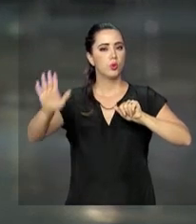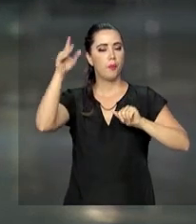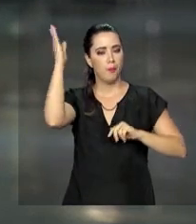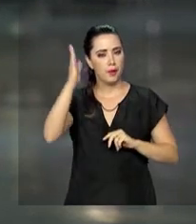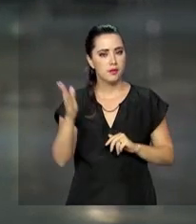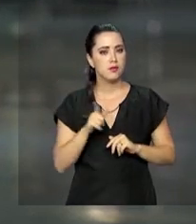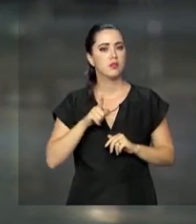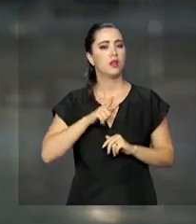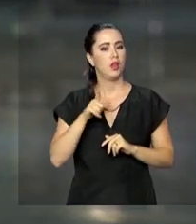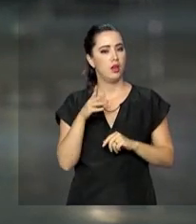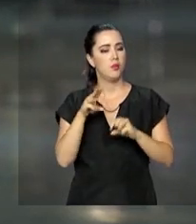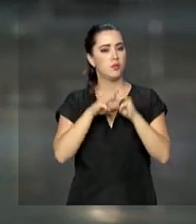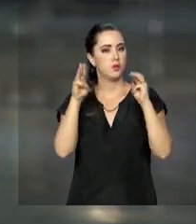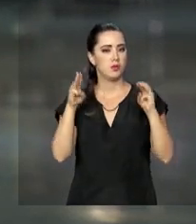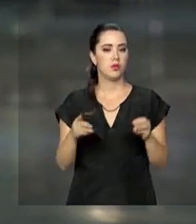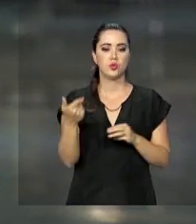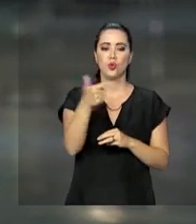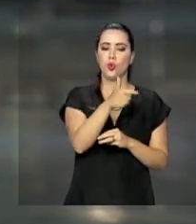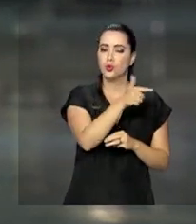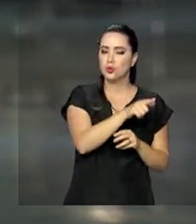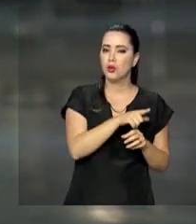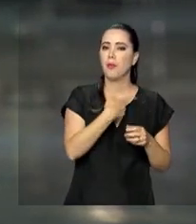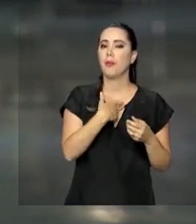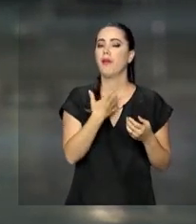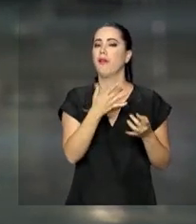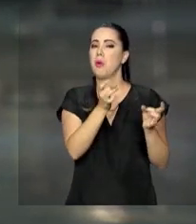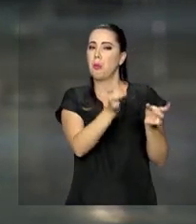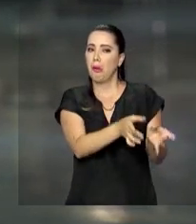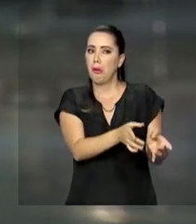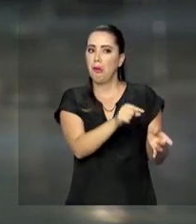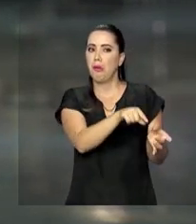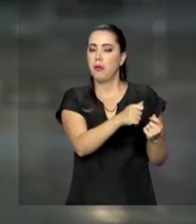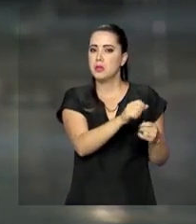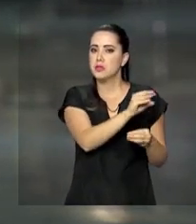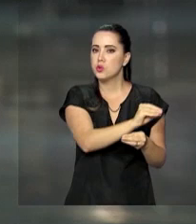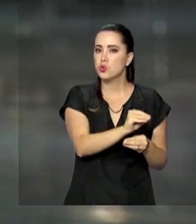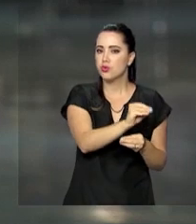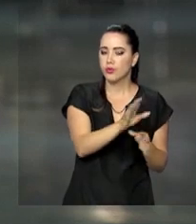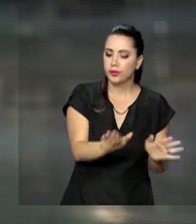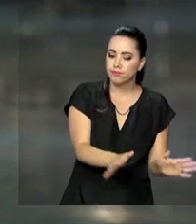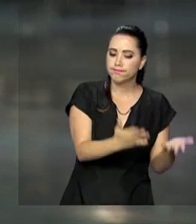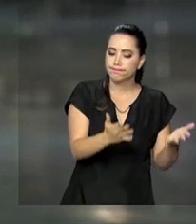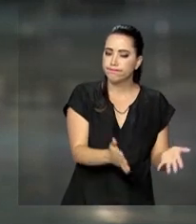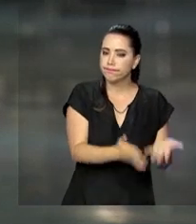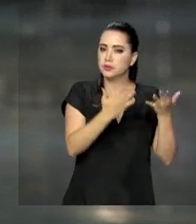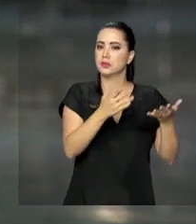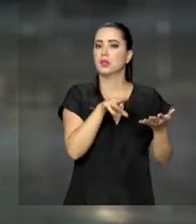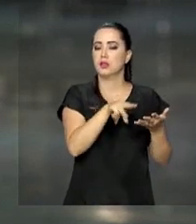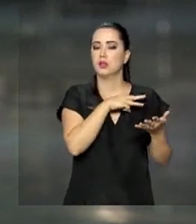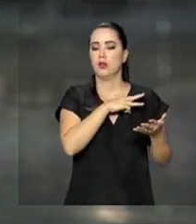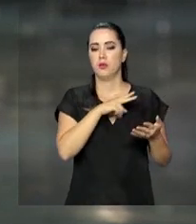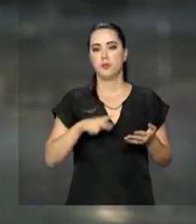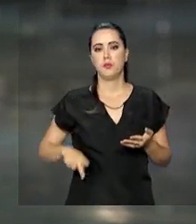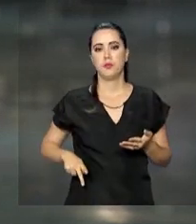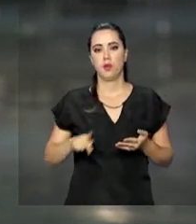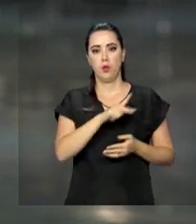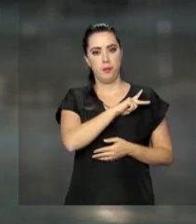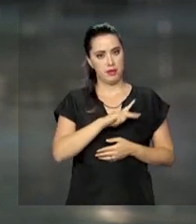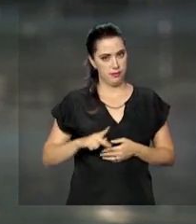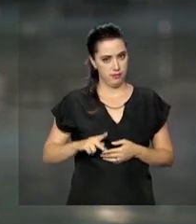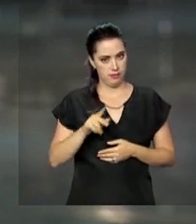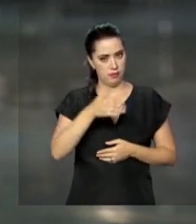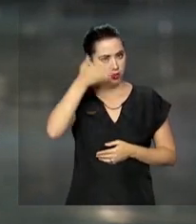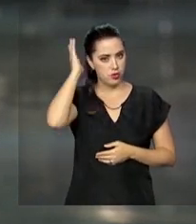o governo observou que vários outros museus estão passando por dificuldades em todo o país. Michel Temer disse que o objetivo